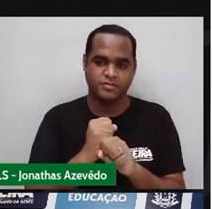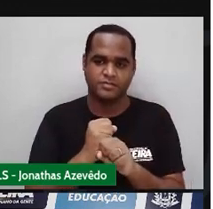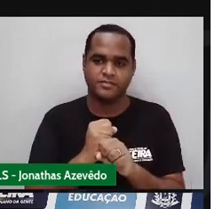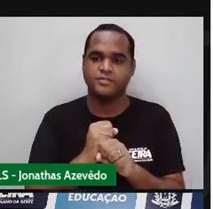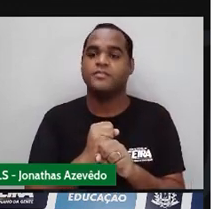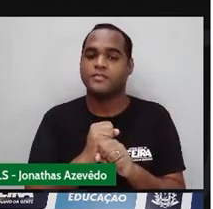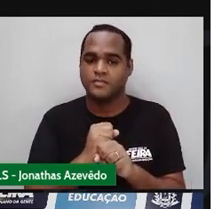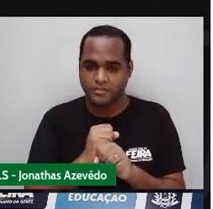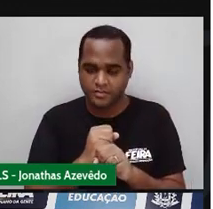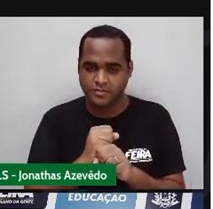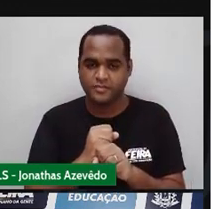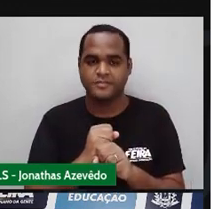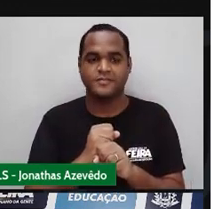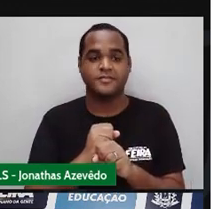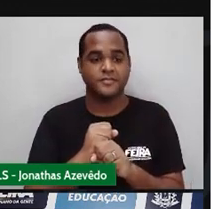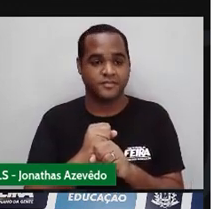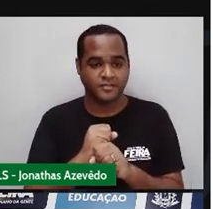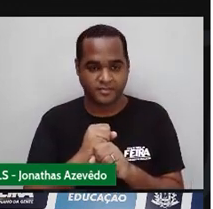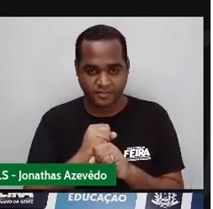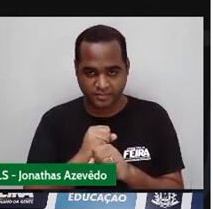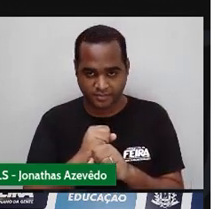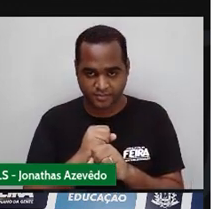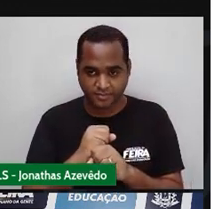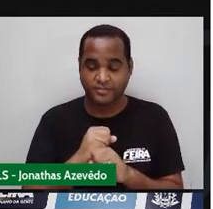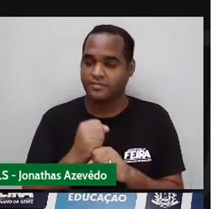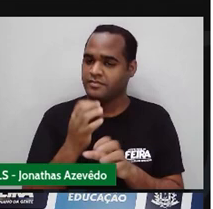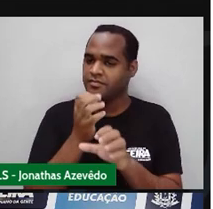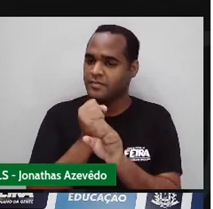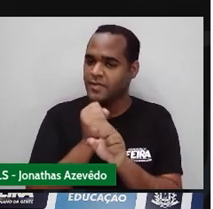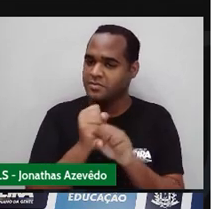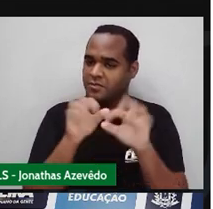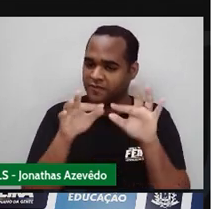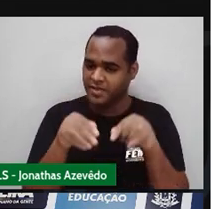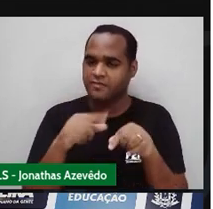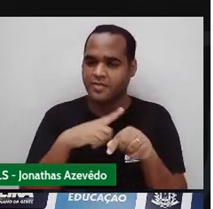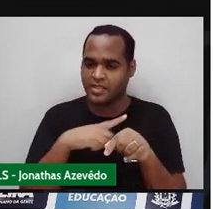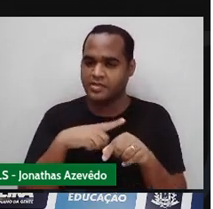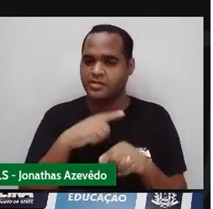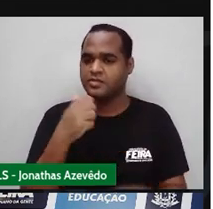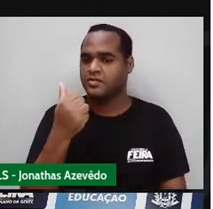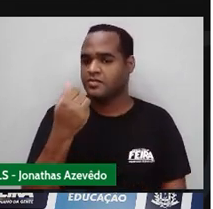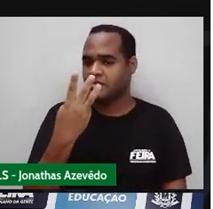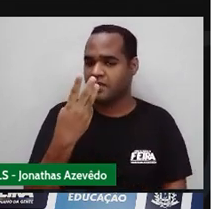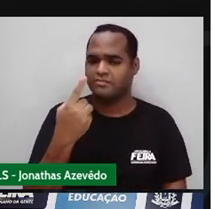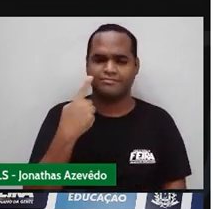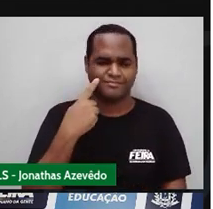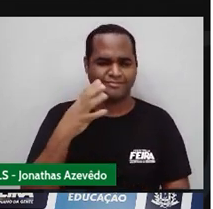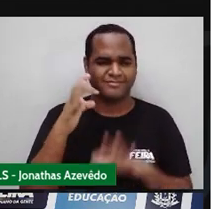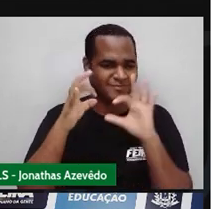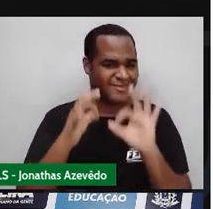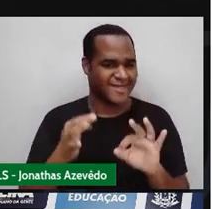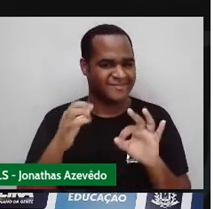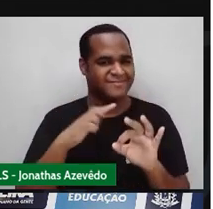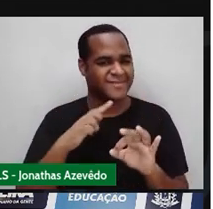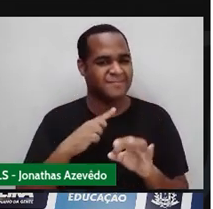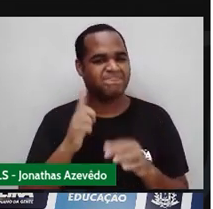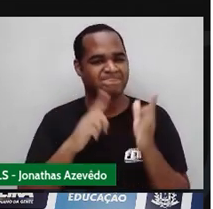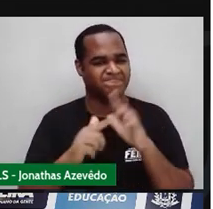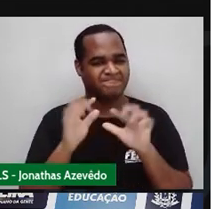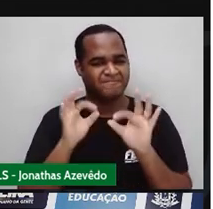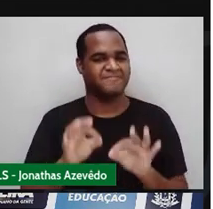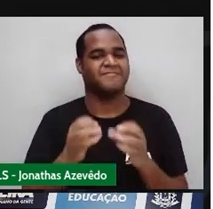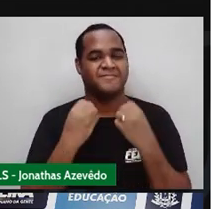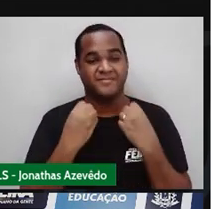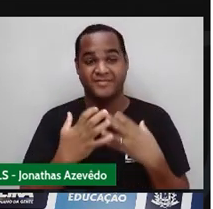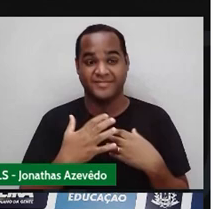4 13 O número que você vai encontrar Vai ser sempre 13 Eu posso te garantir isso Tá? Então